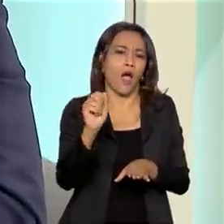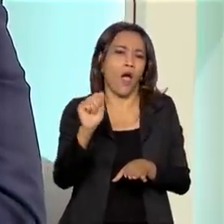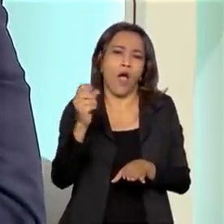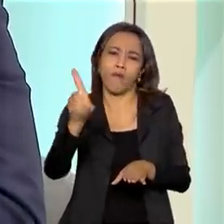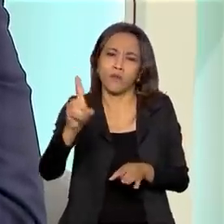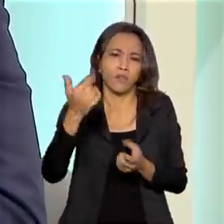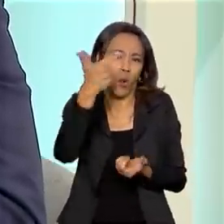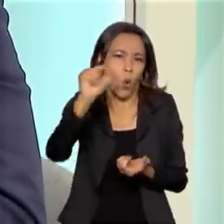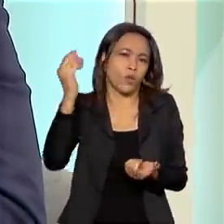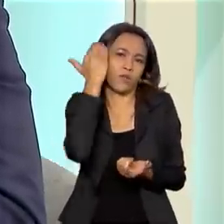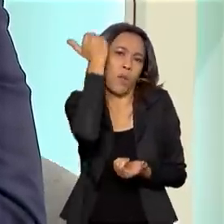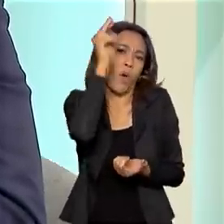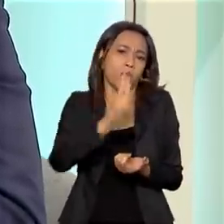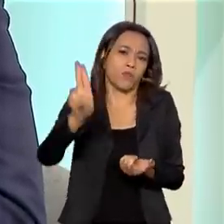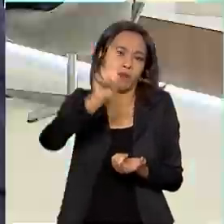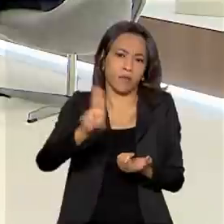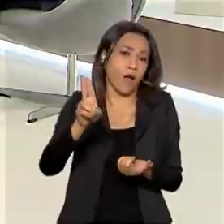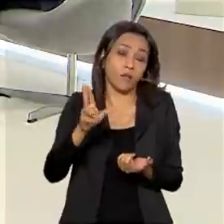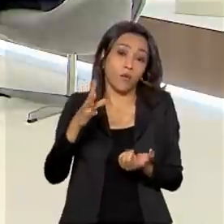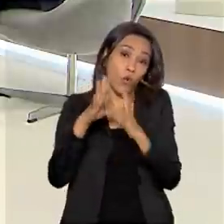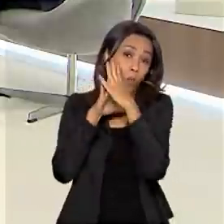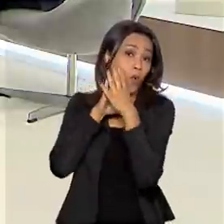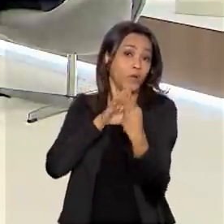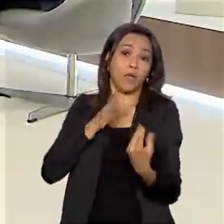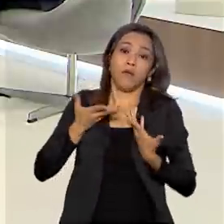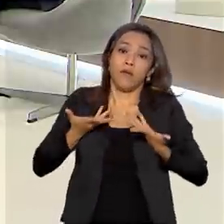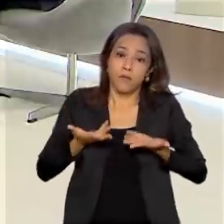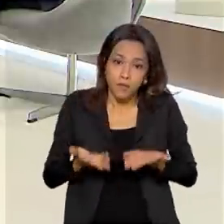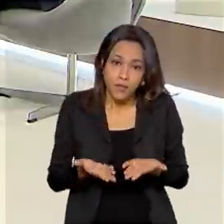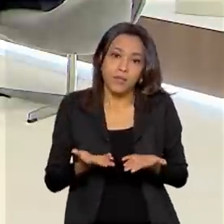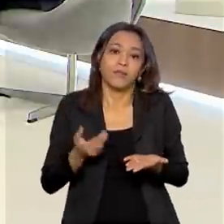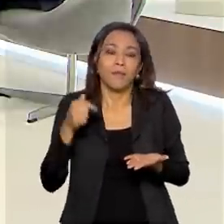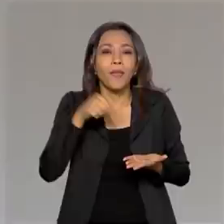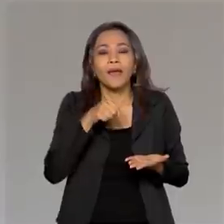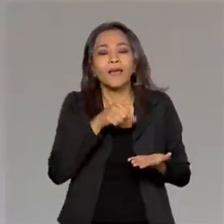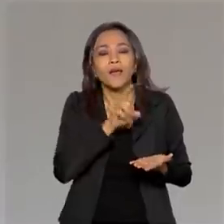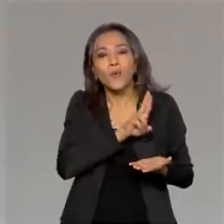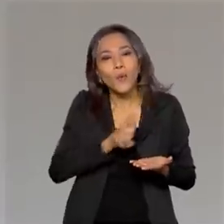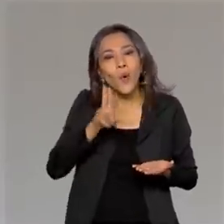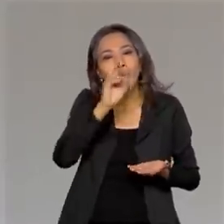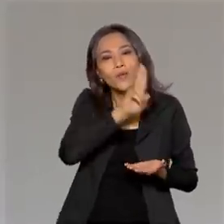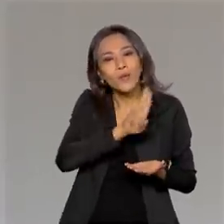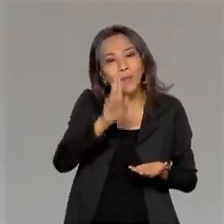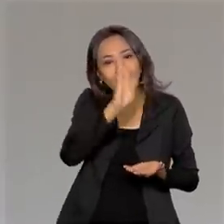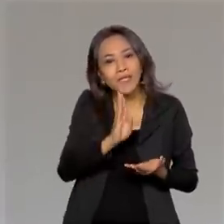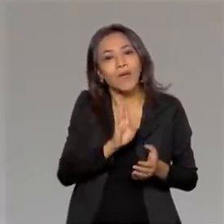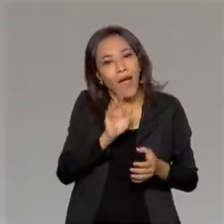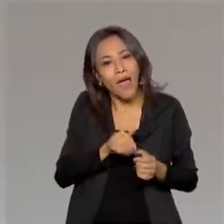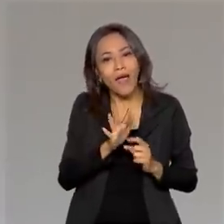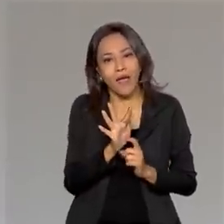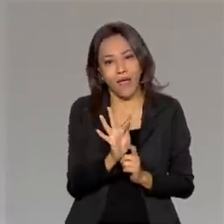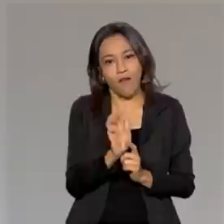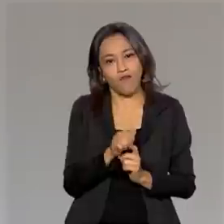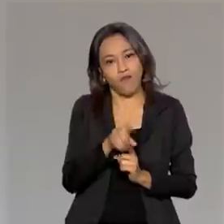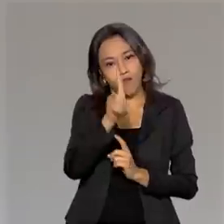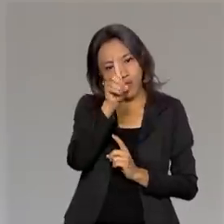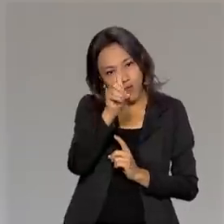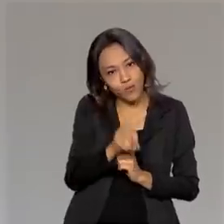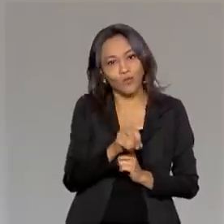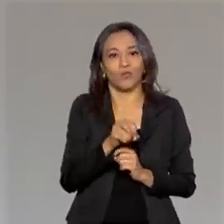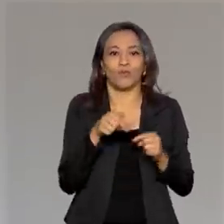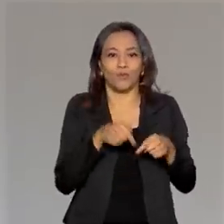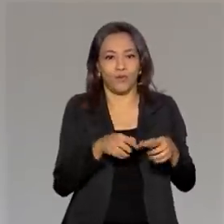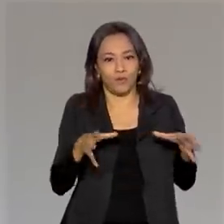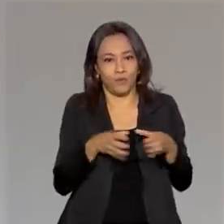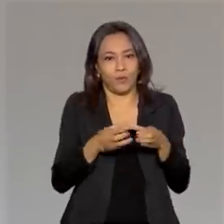assim, quer dizer, são valores expressivos. aqui traduzindo, chamado fundo patrimonial, né? Fundos patrimoniais, Em que pé que está esse